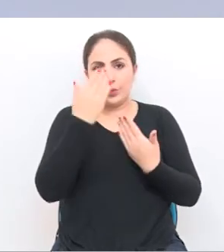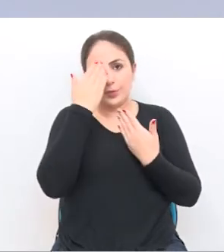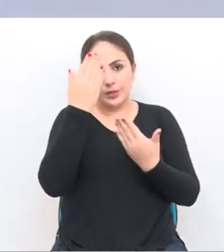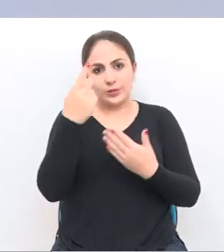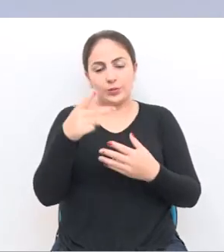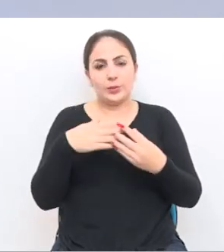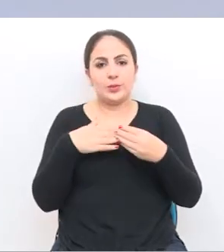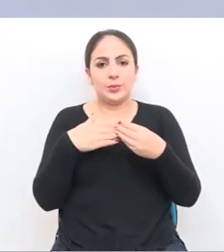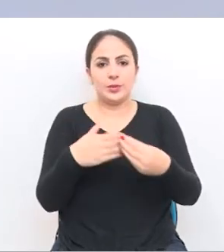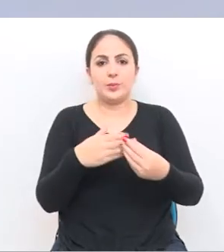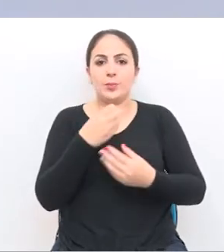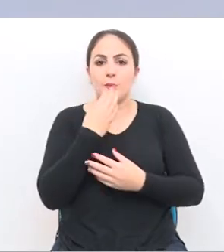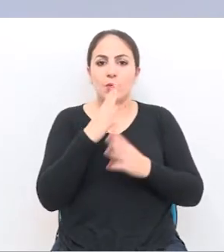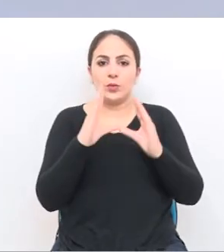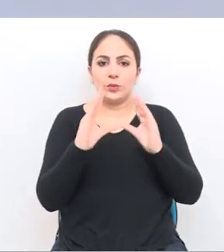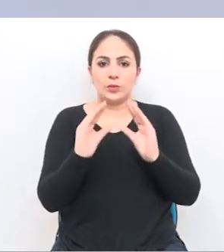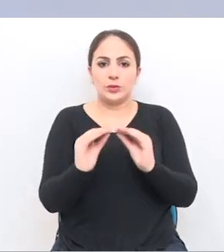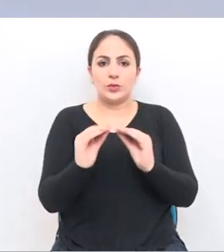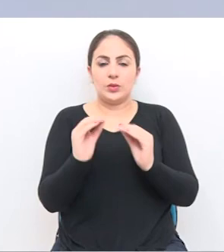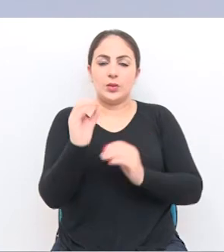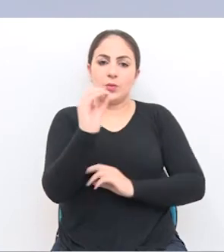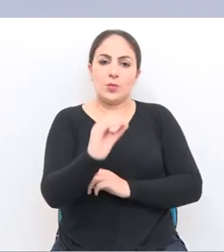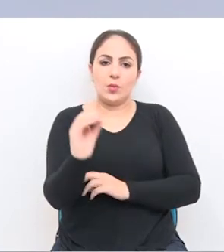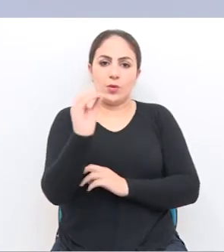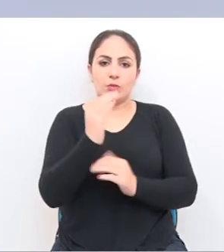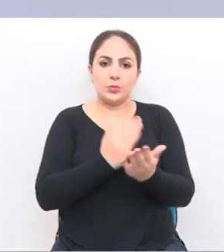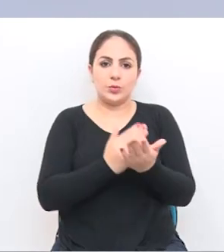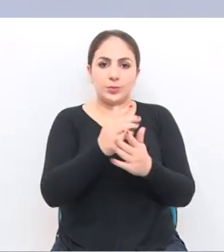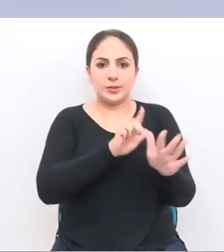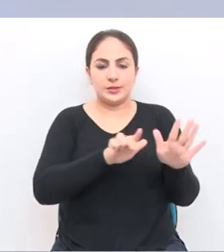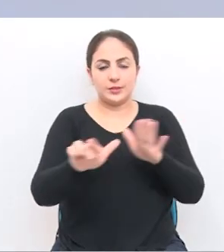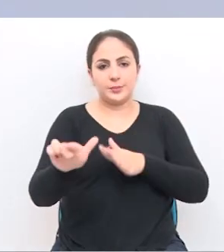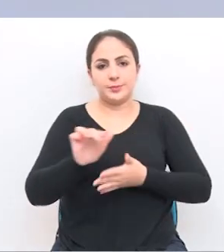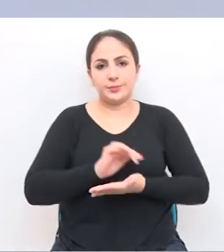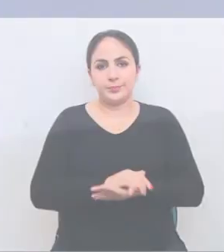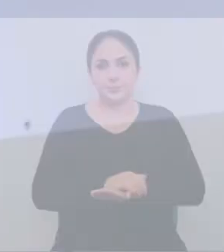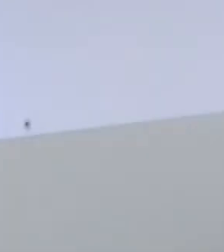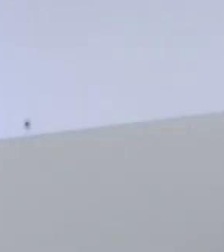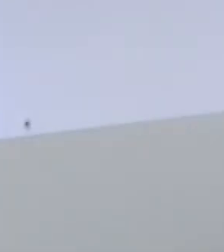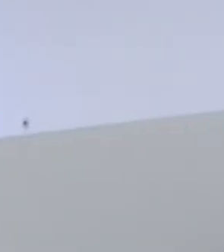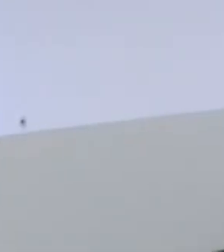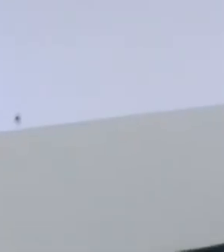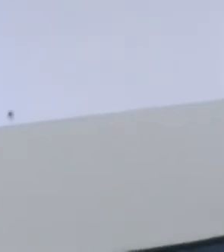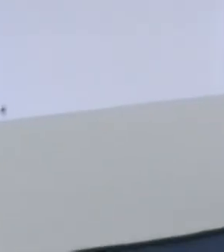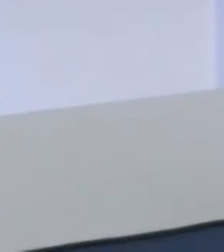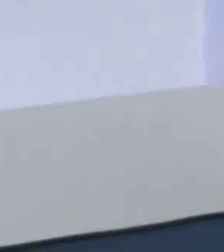fim. Obrigada pela sua companhia, uma boa noite e um ótimo início de semana.